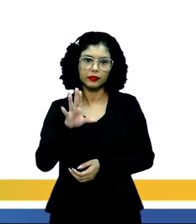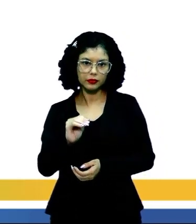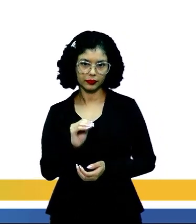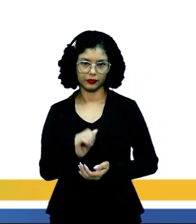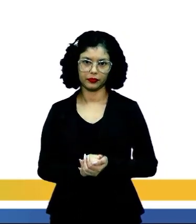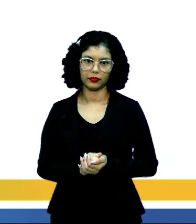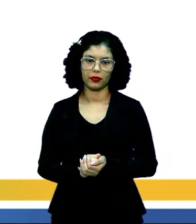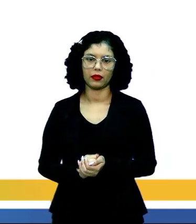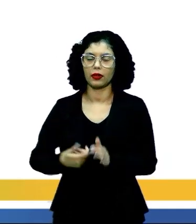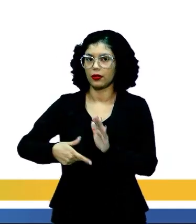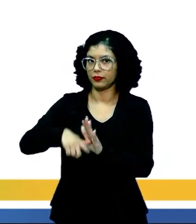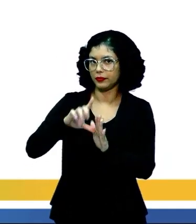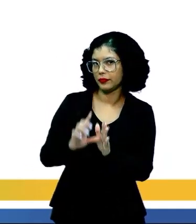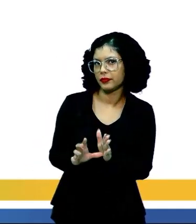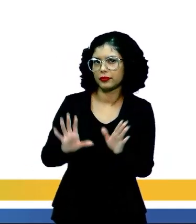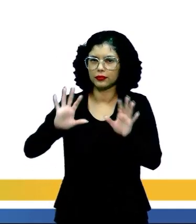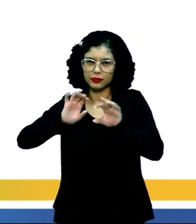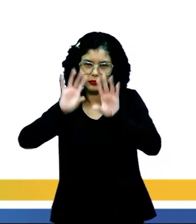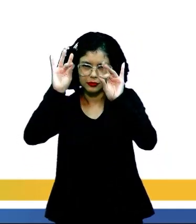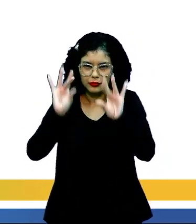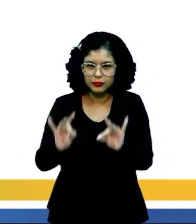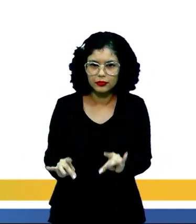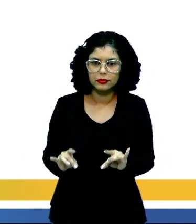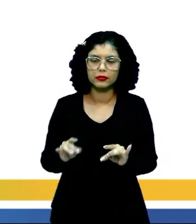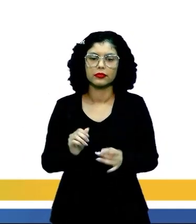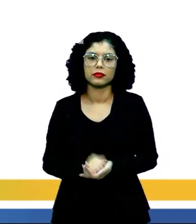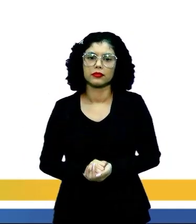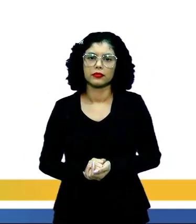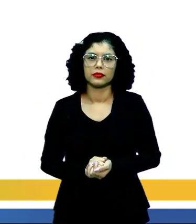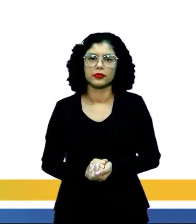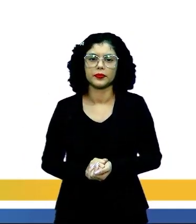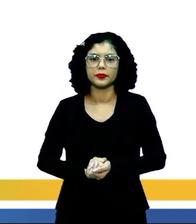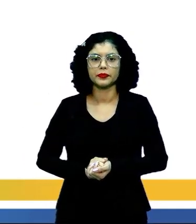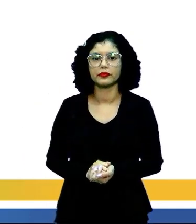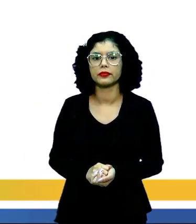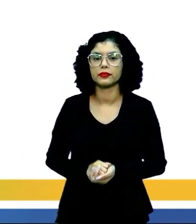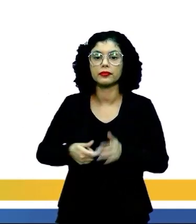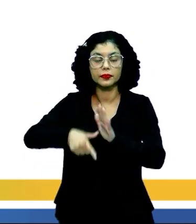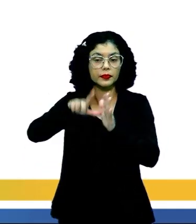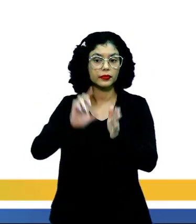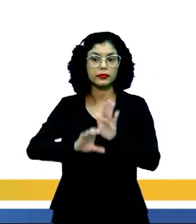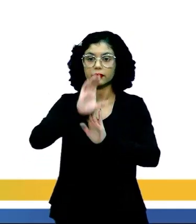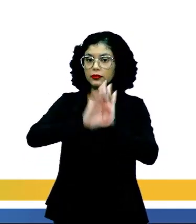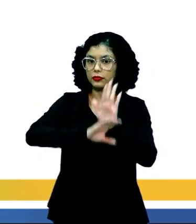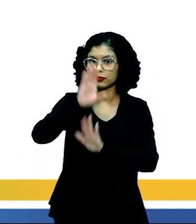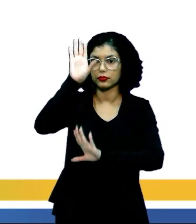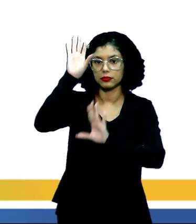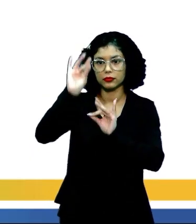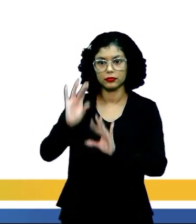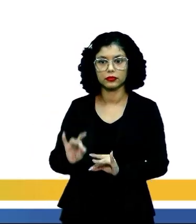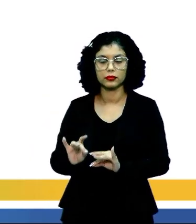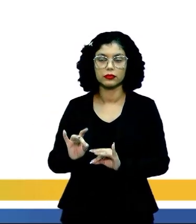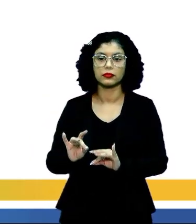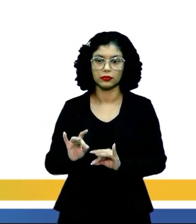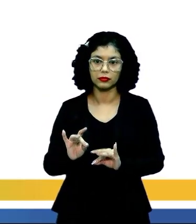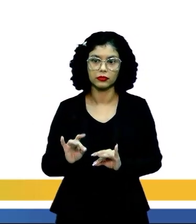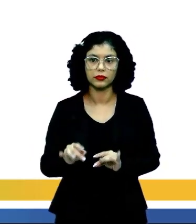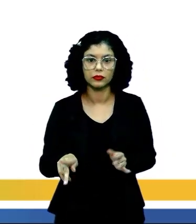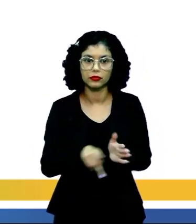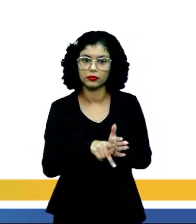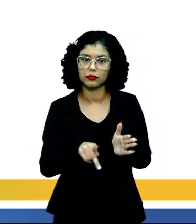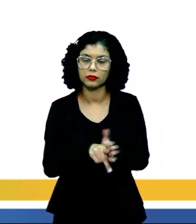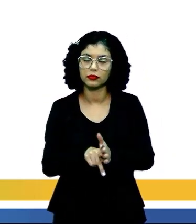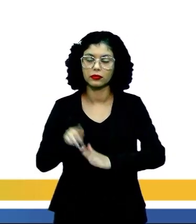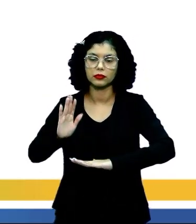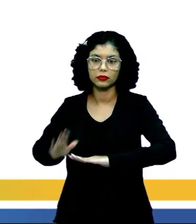ceticismo, nesse descrédito, alguém que é cético, alguém que é incrédulo, que antecipam conceitos estéticos vigentes,